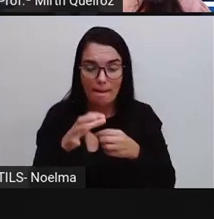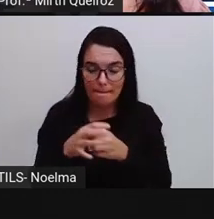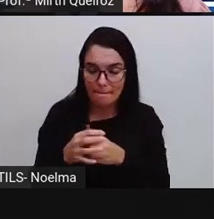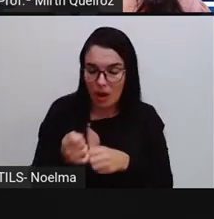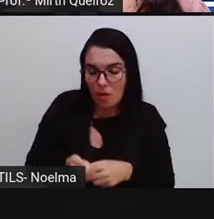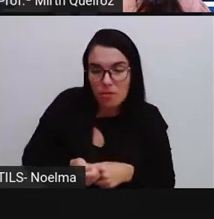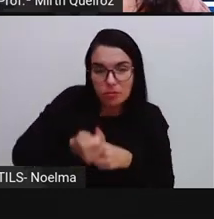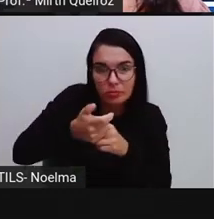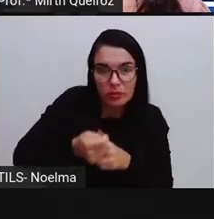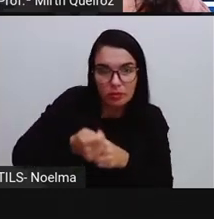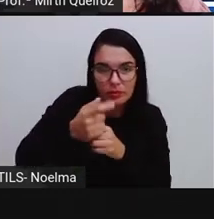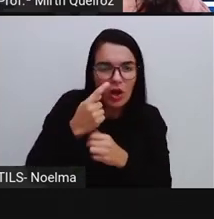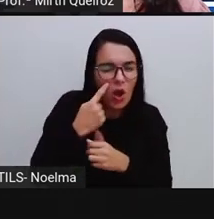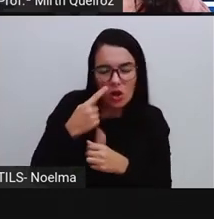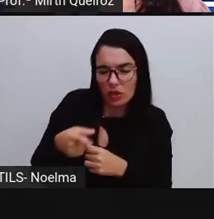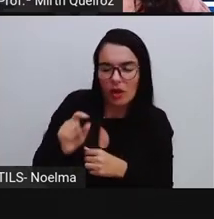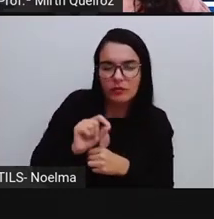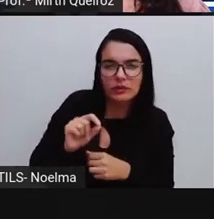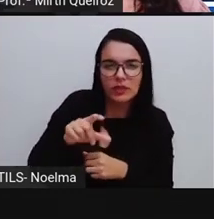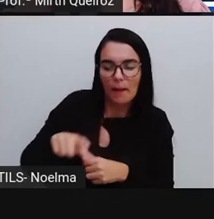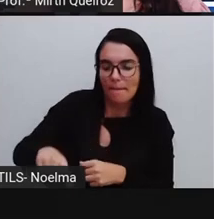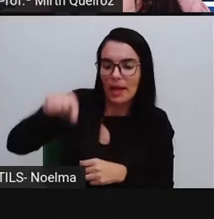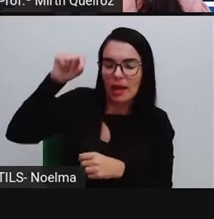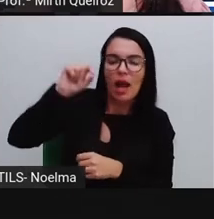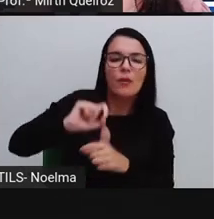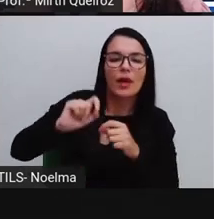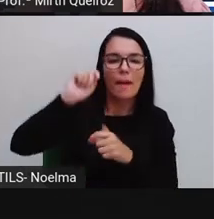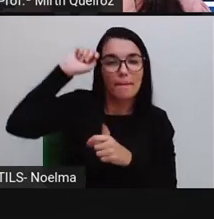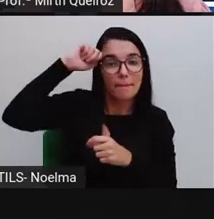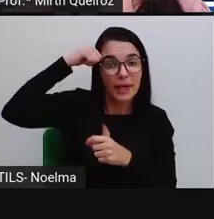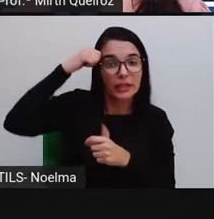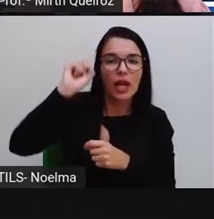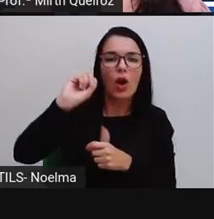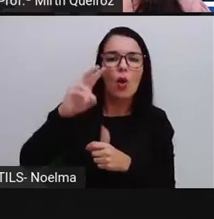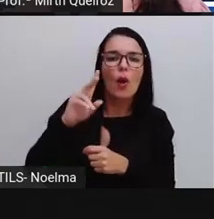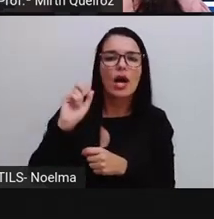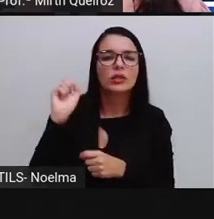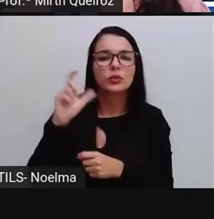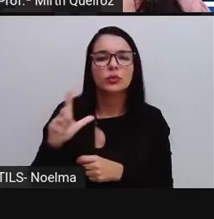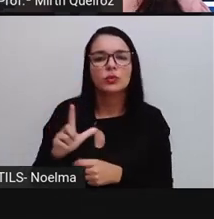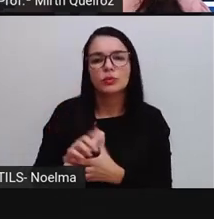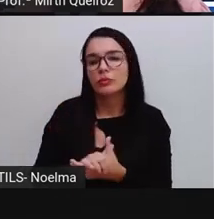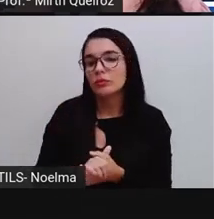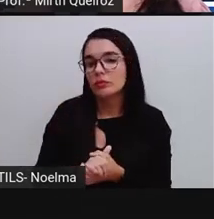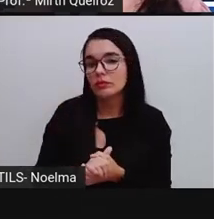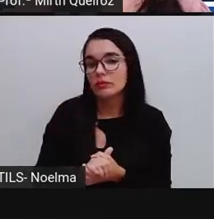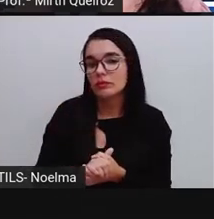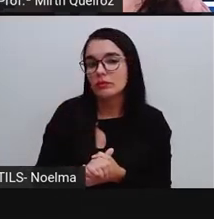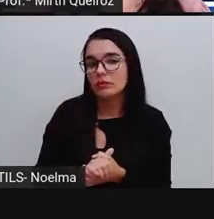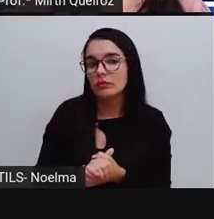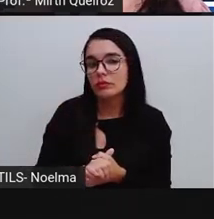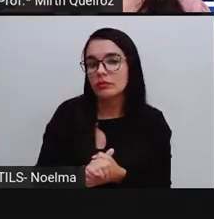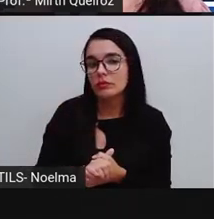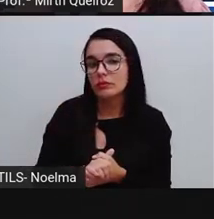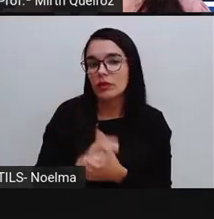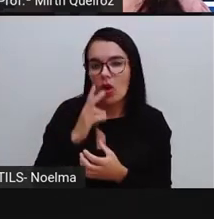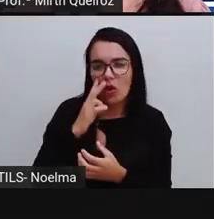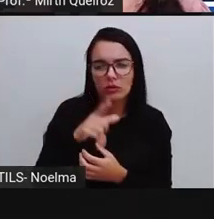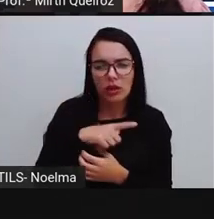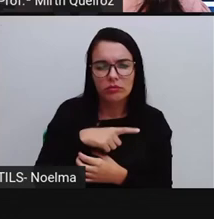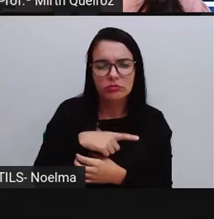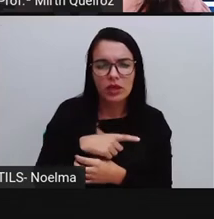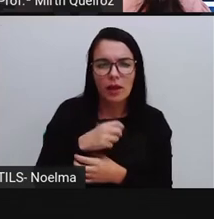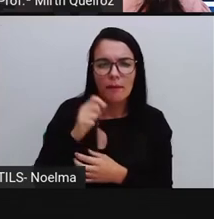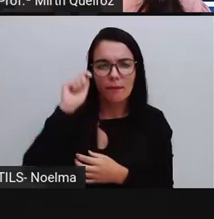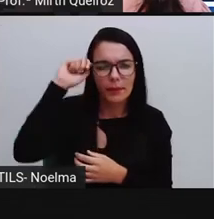gude sem olhar, qual seria a cor mais provável de sair? Preta ou azul? Seria qual? Olha, preta nós